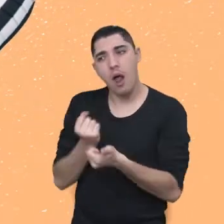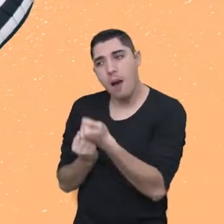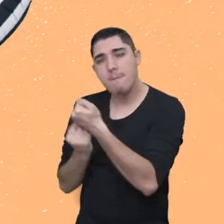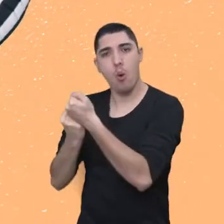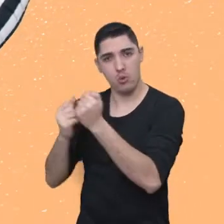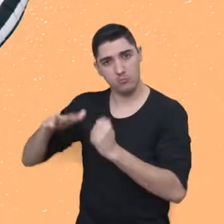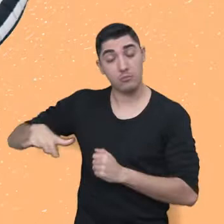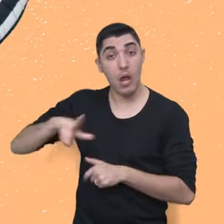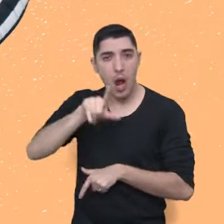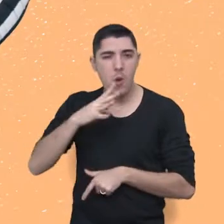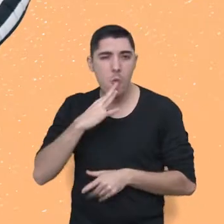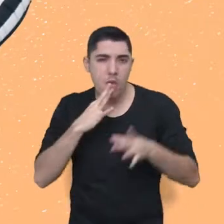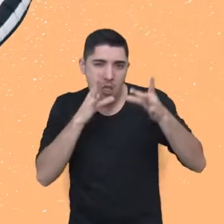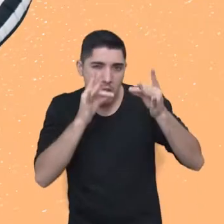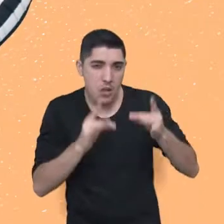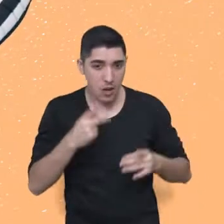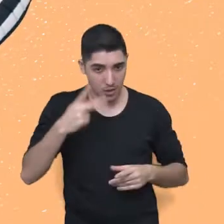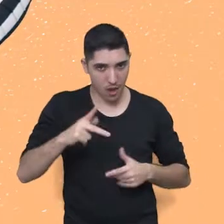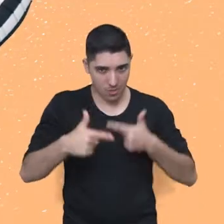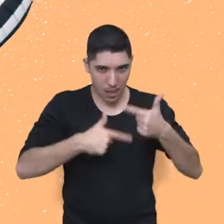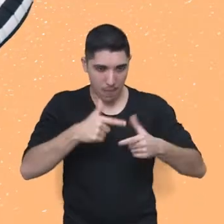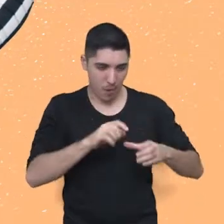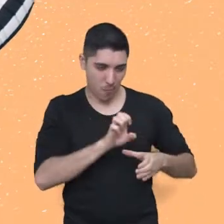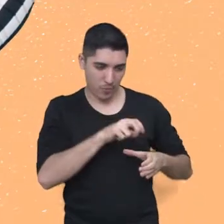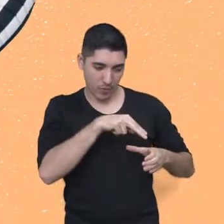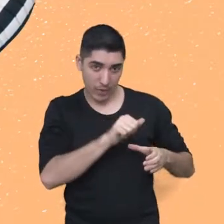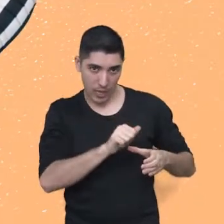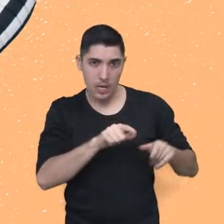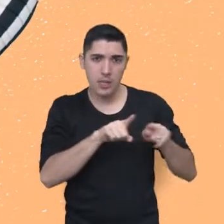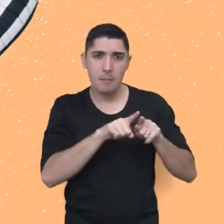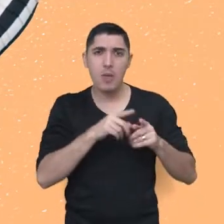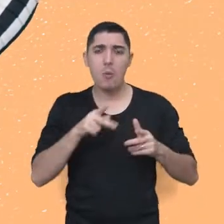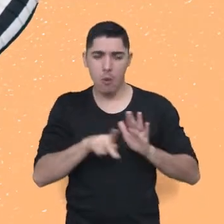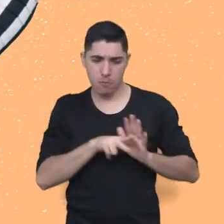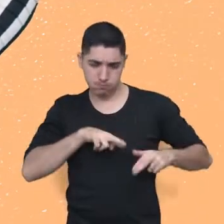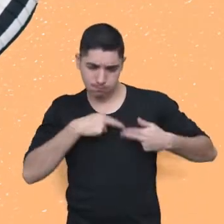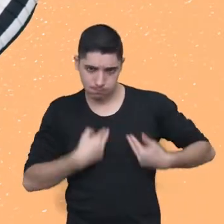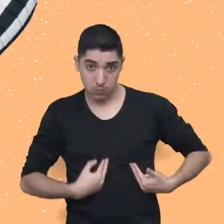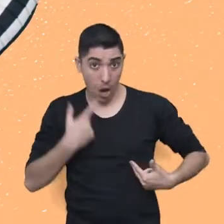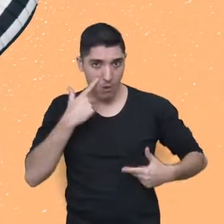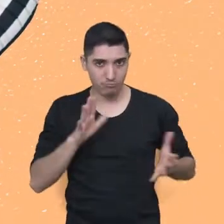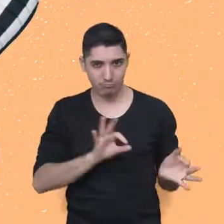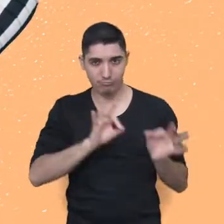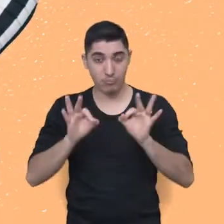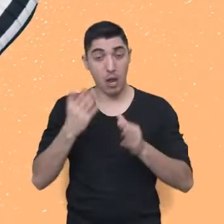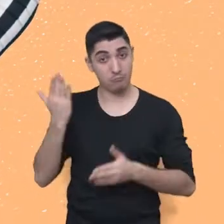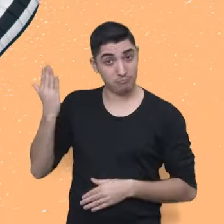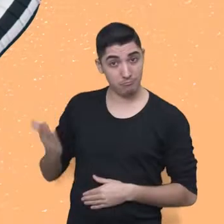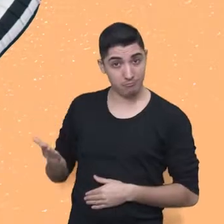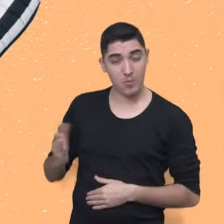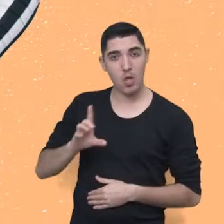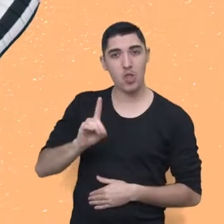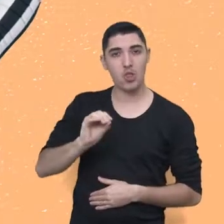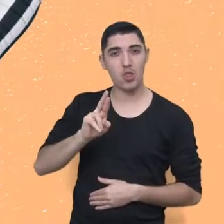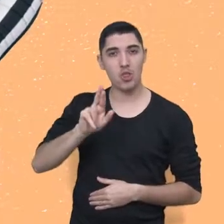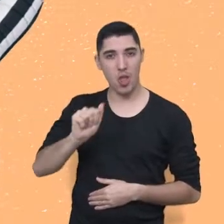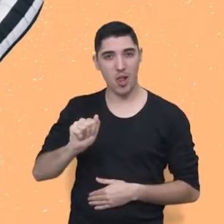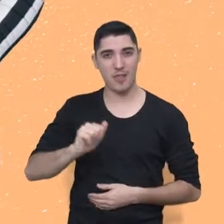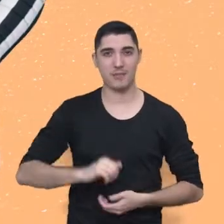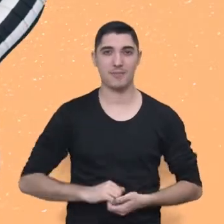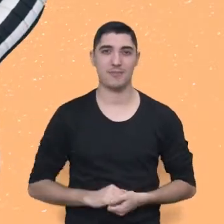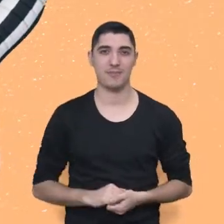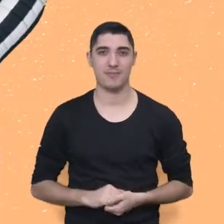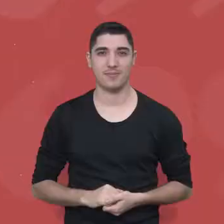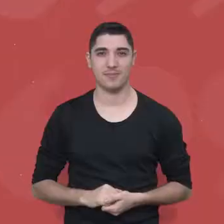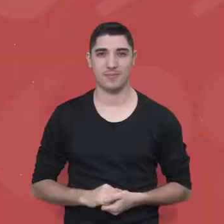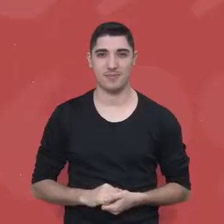conhecer os detalhes do trabalho do ENA e aspectos do luto, acompanhe agora o nosso programa. Com a palavra, Dora Helena